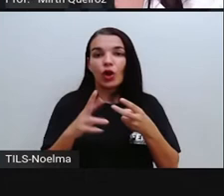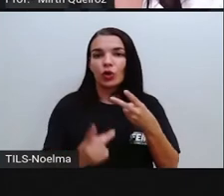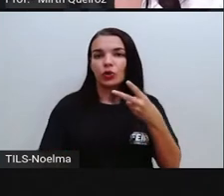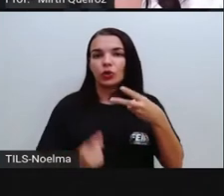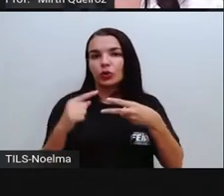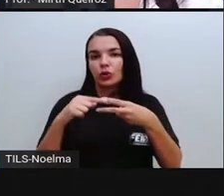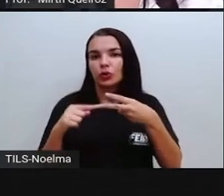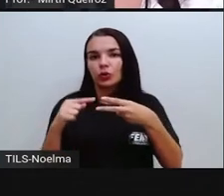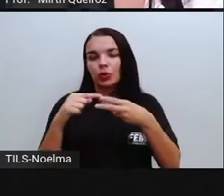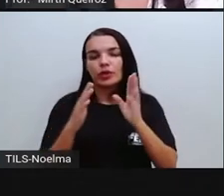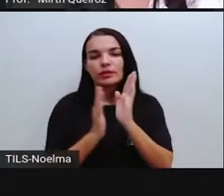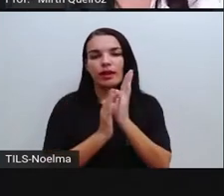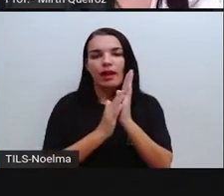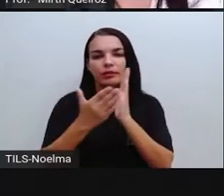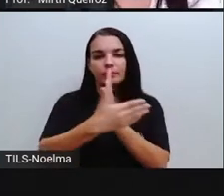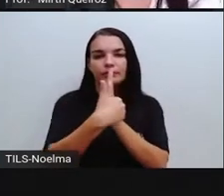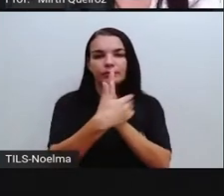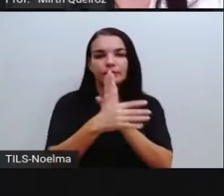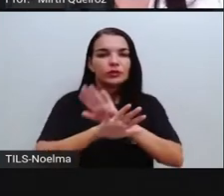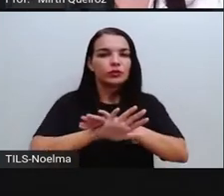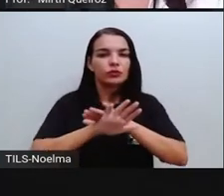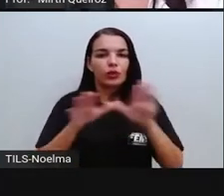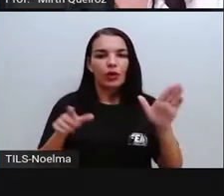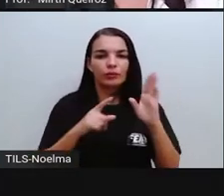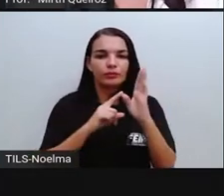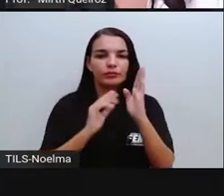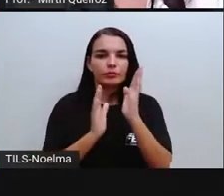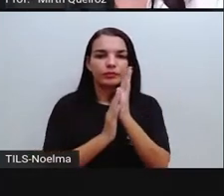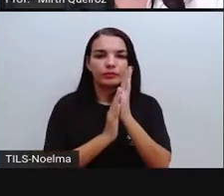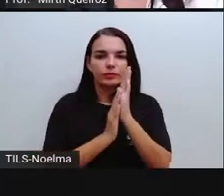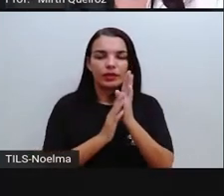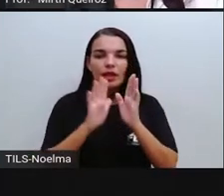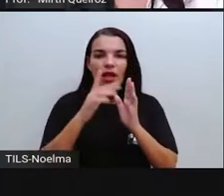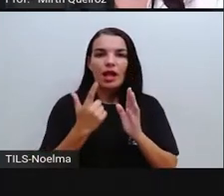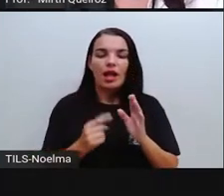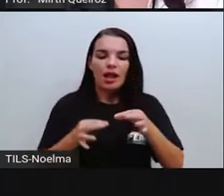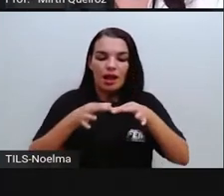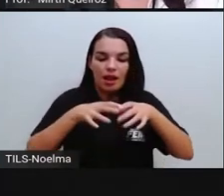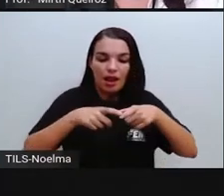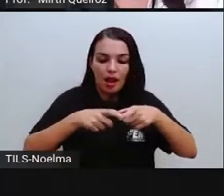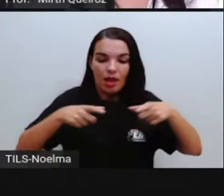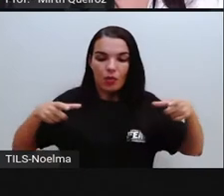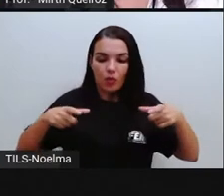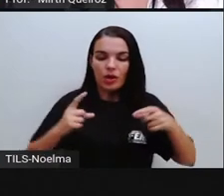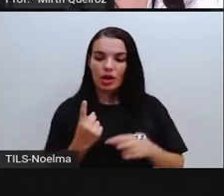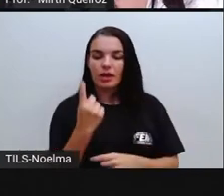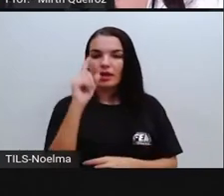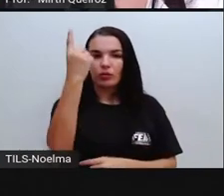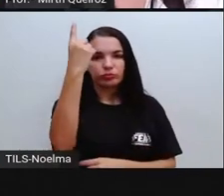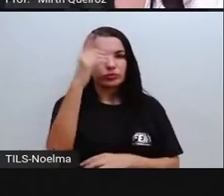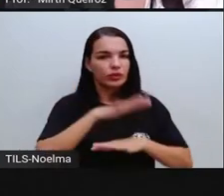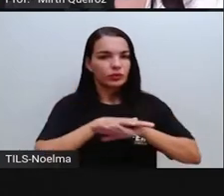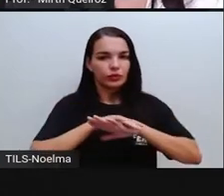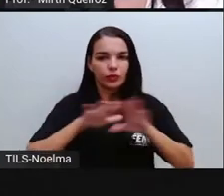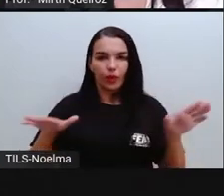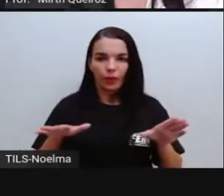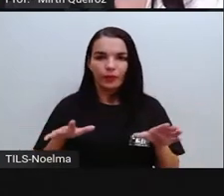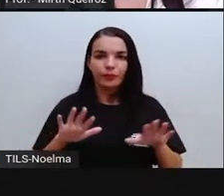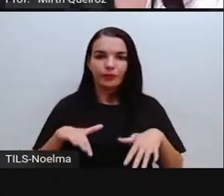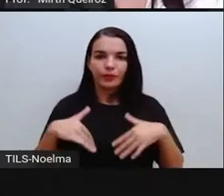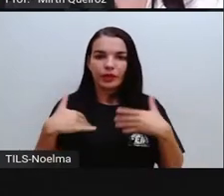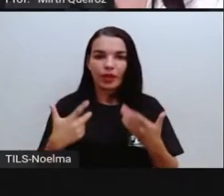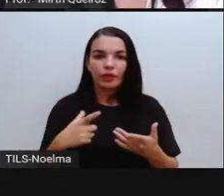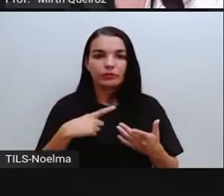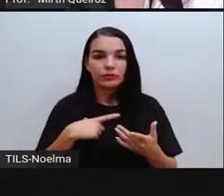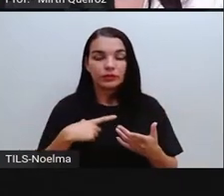a dois. Quais são as dimensões? Largura e comprimento, certo? Assim, os planos